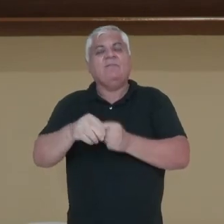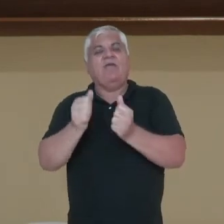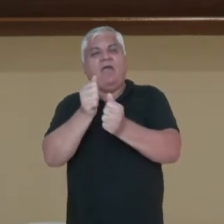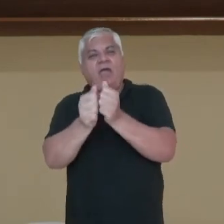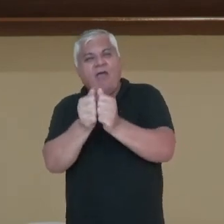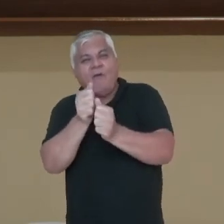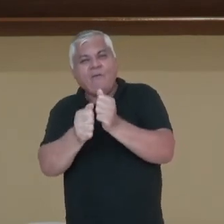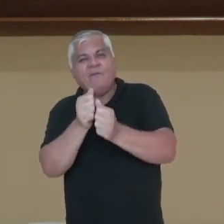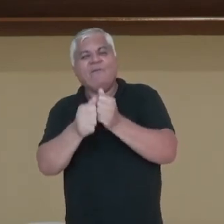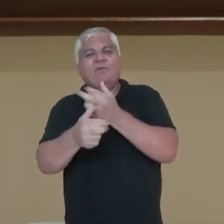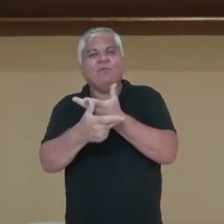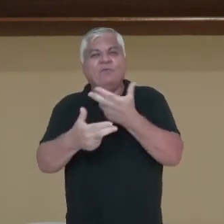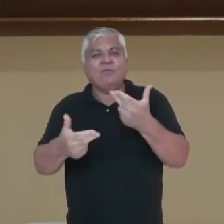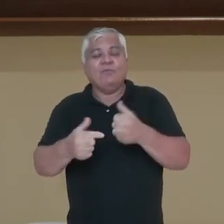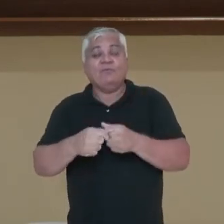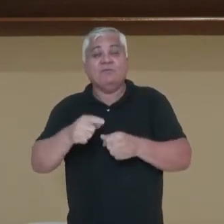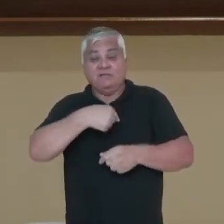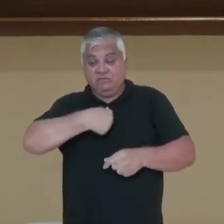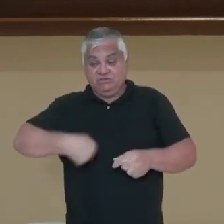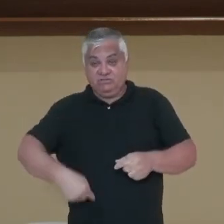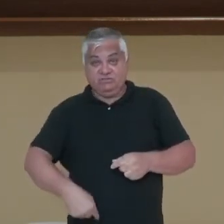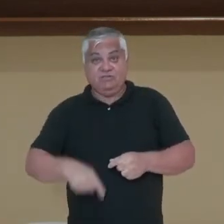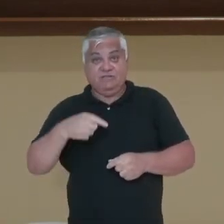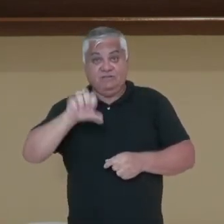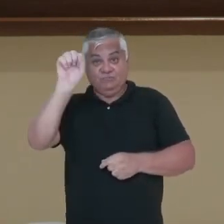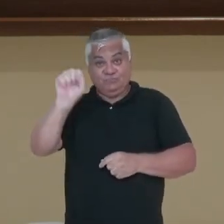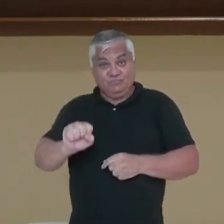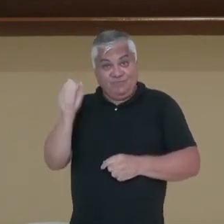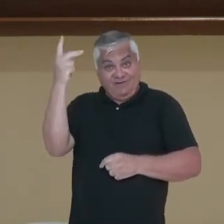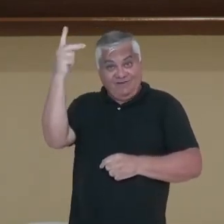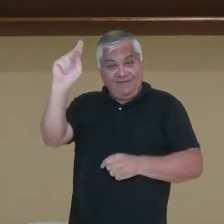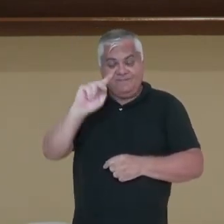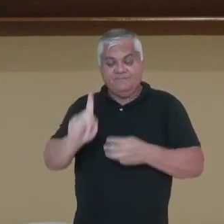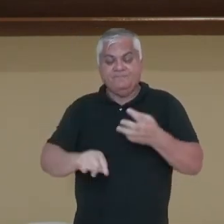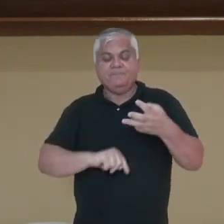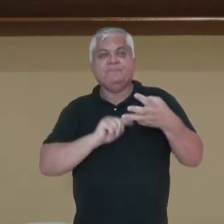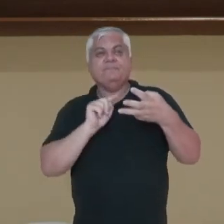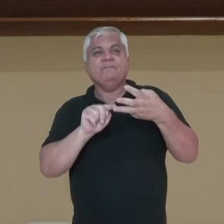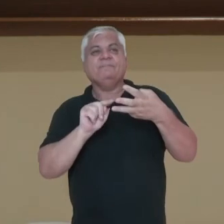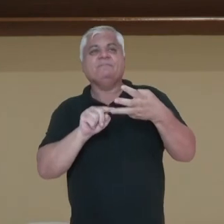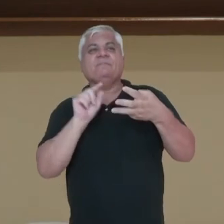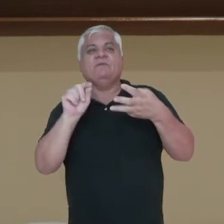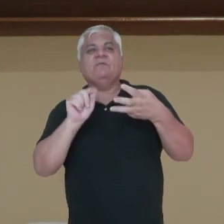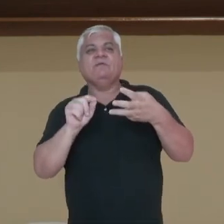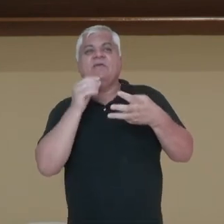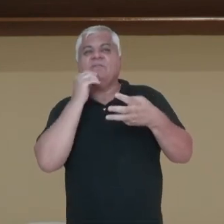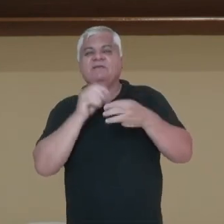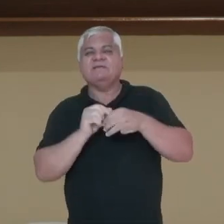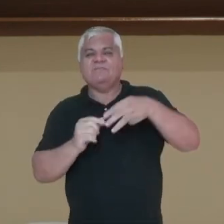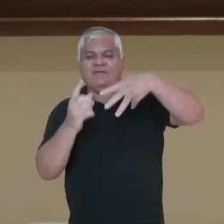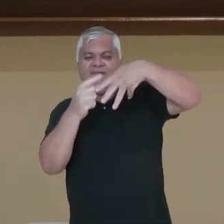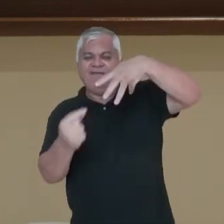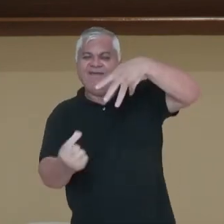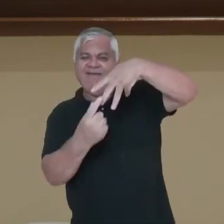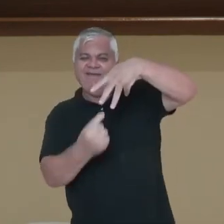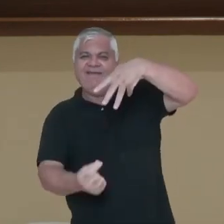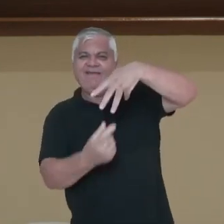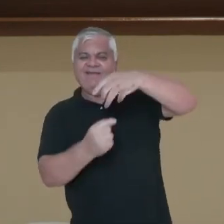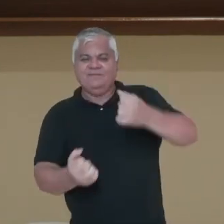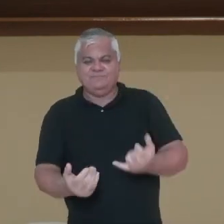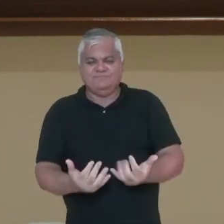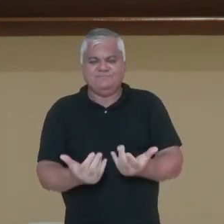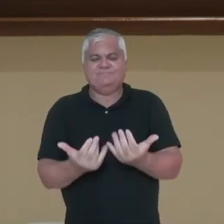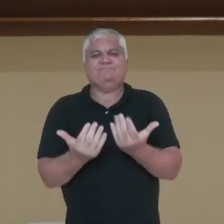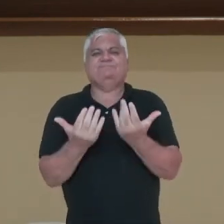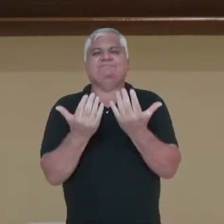principalmente do sul da China, de Vietnã, ok? E esse último gênero, equisetum, que seria da cavalinha, né? Ela produz cristais de